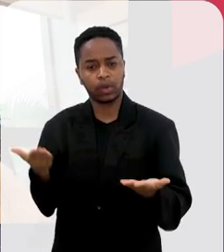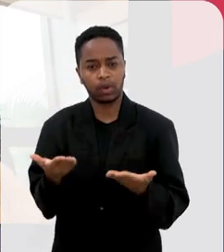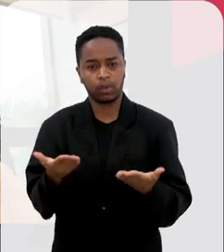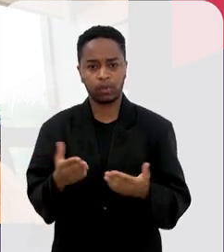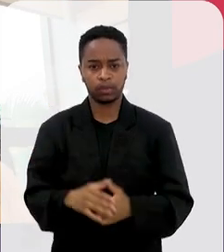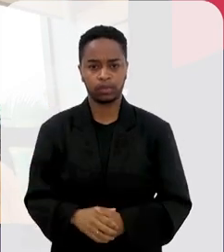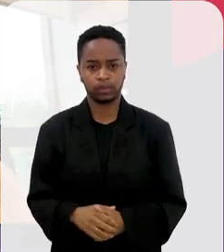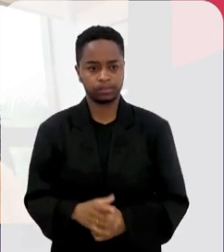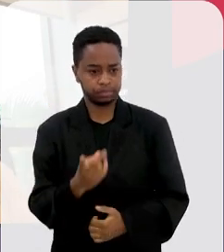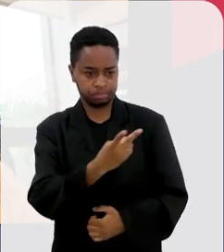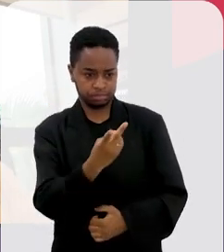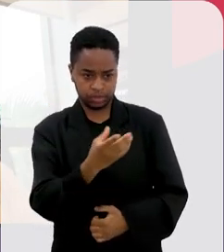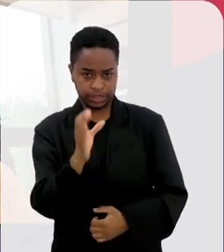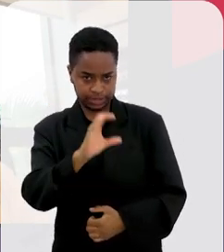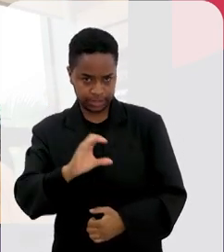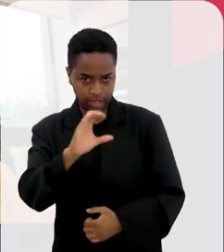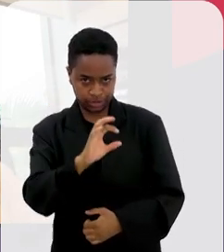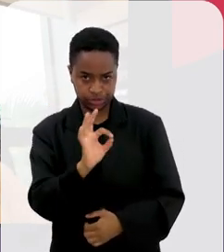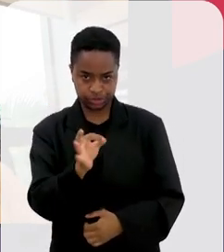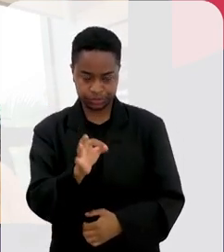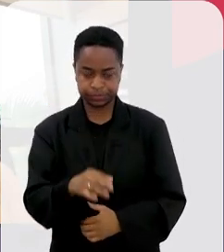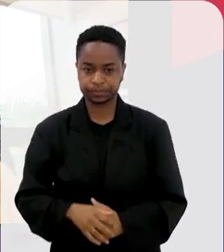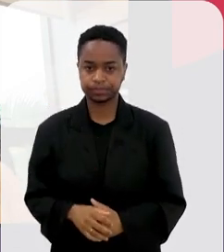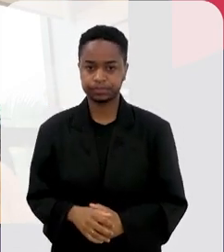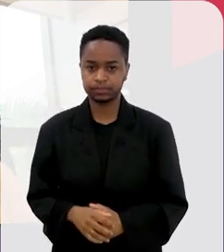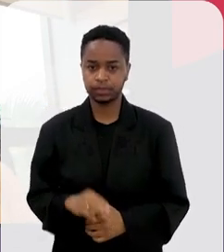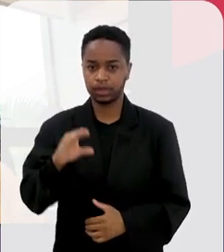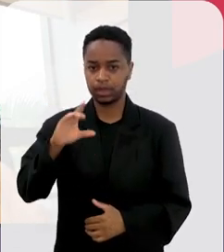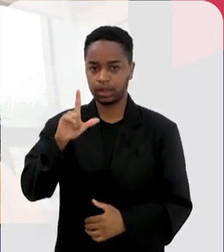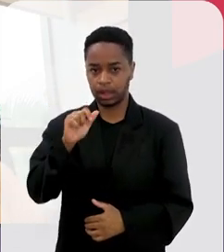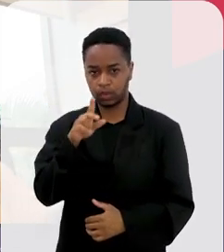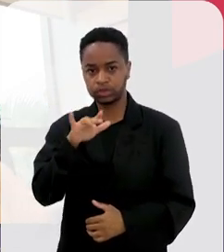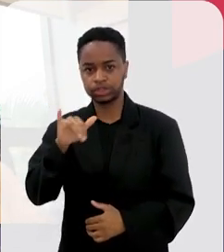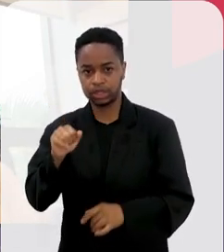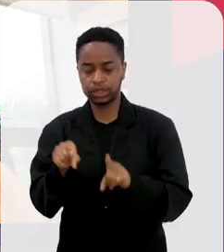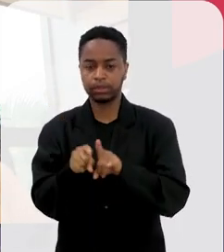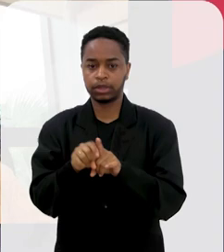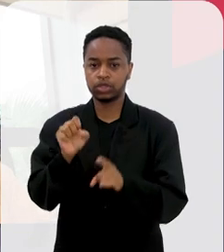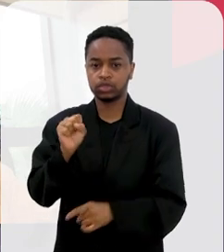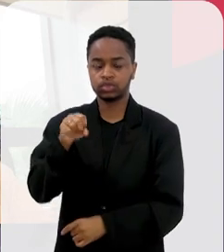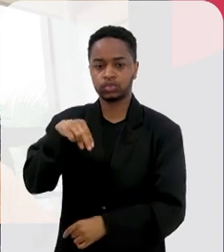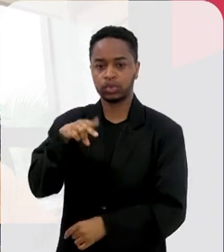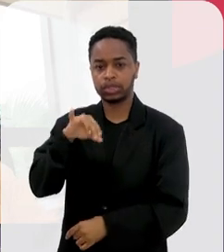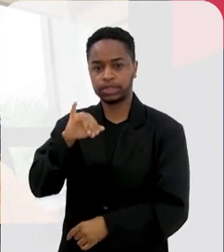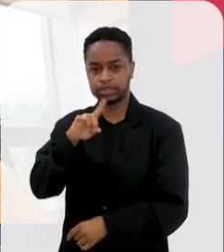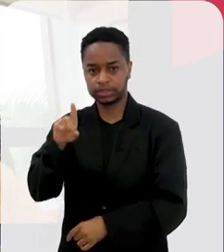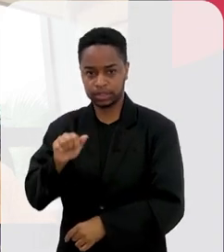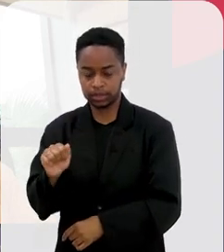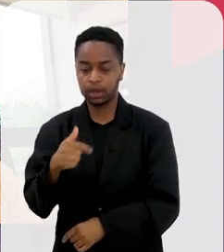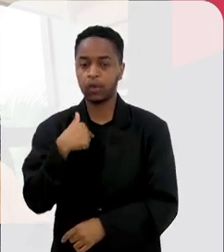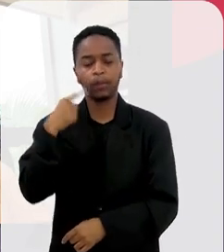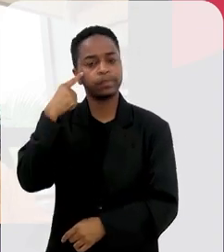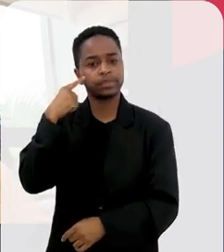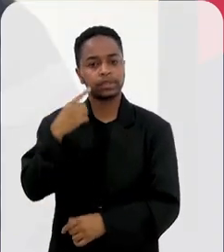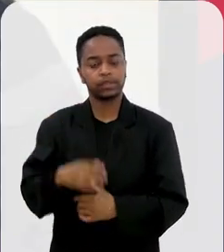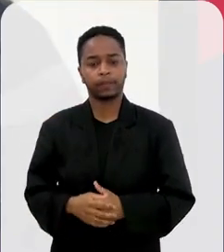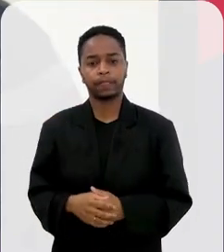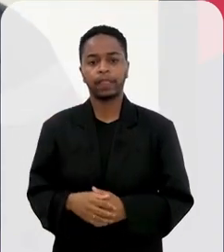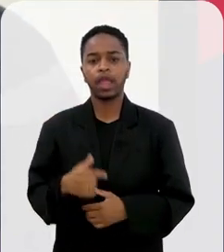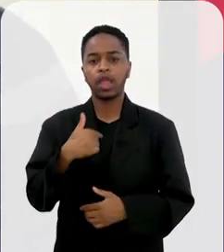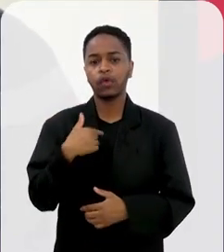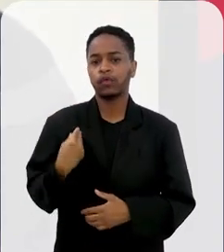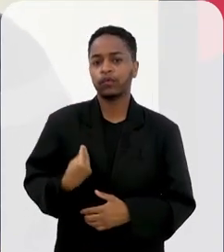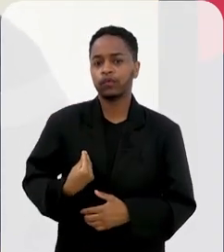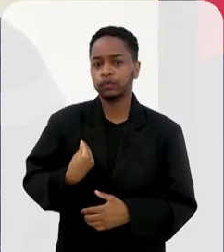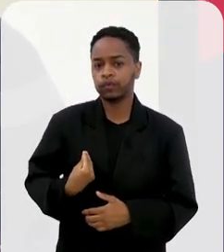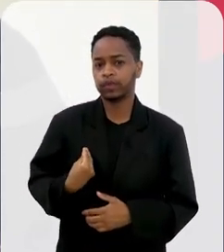com as duas cientistas, né? A Cláudia e a Sônia, a Sônia e a Sônia Sônia Cláudia. O fato